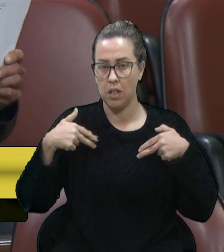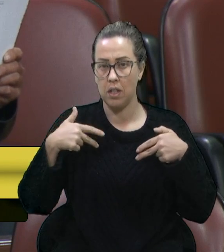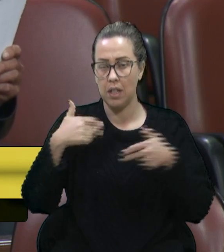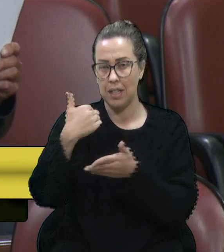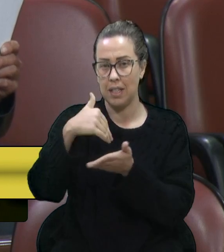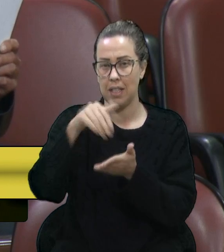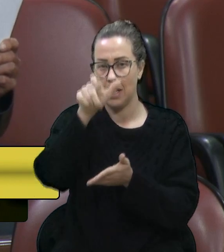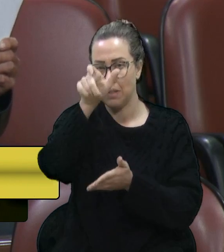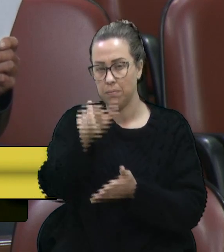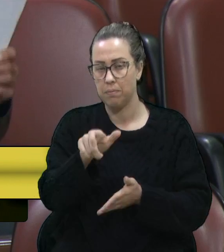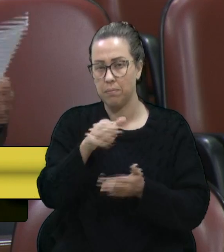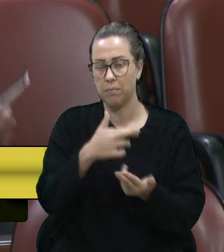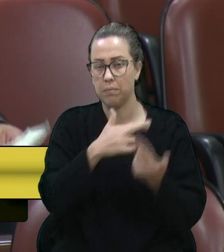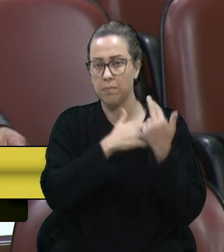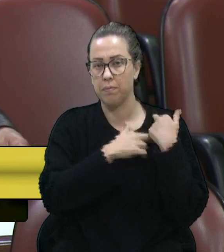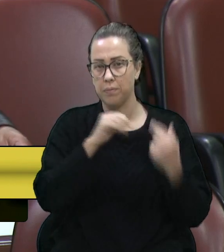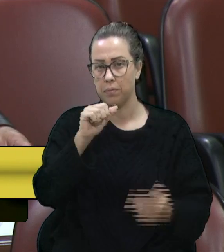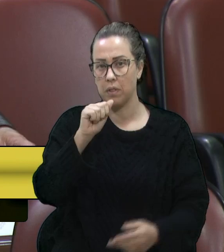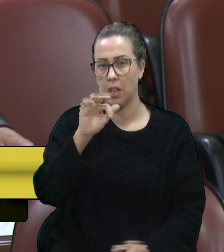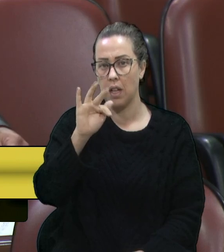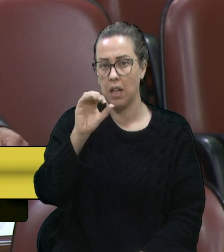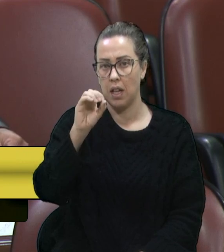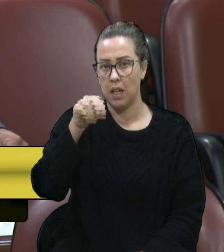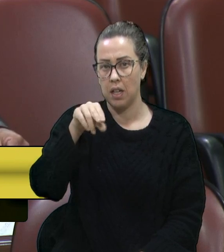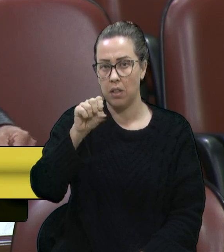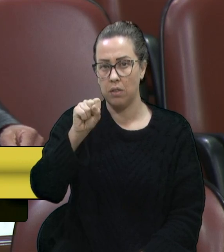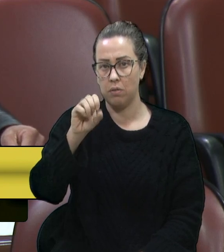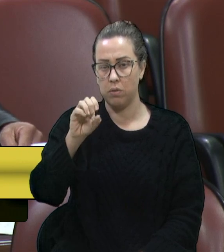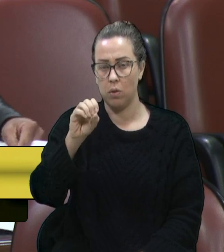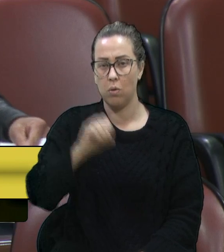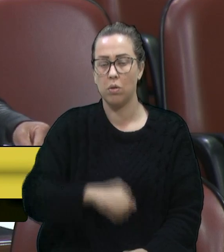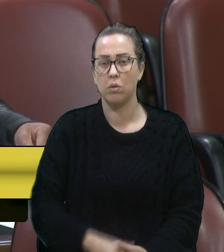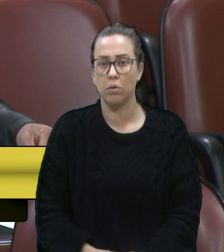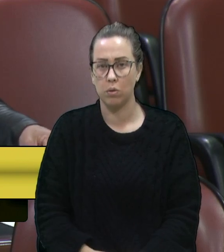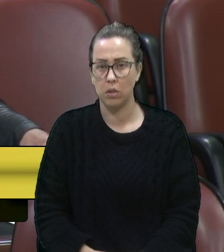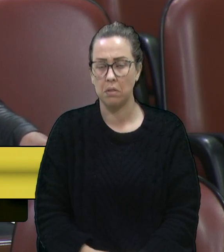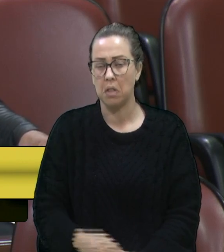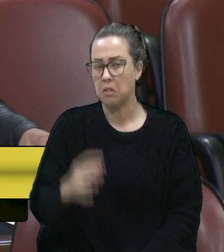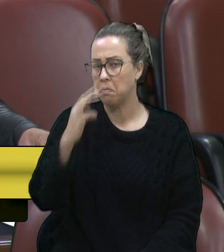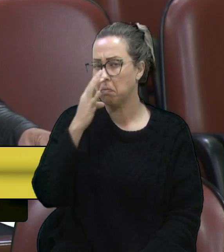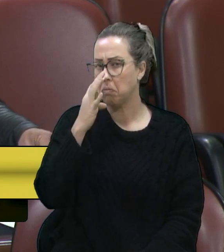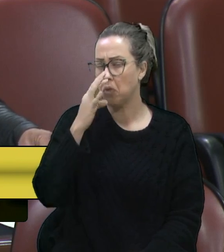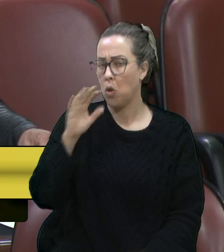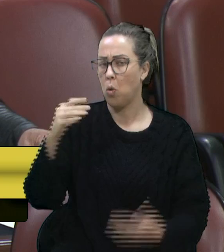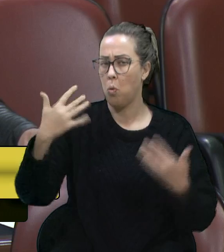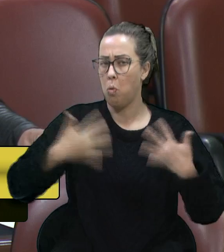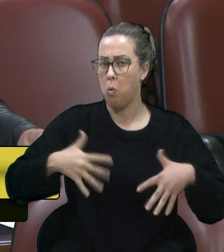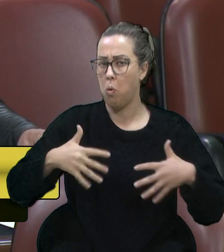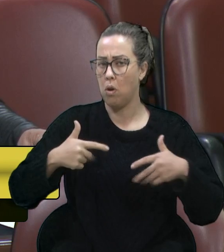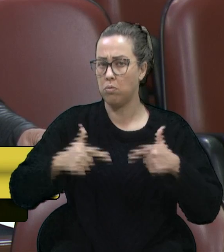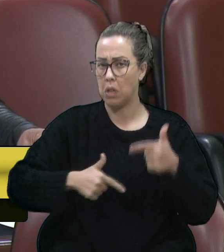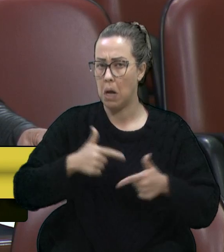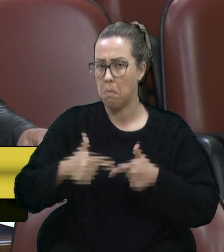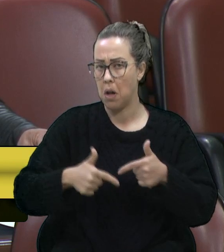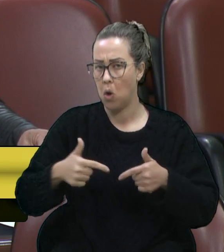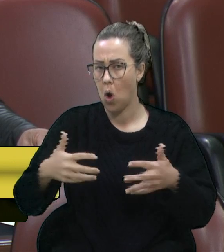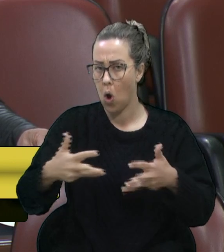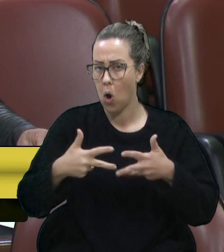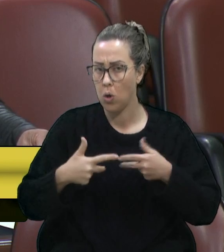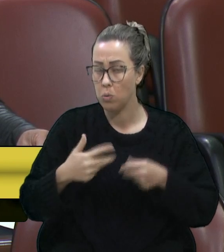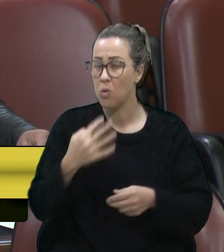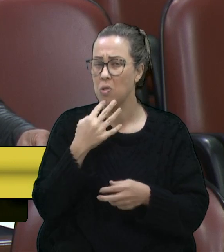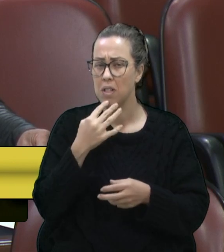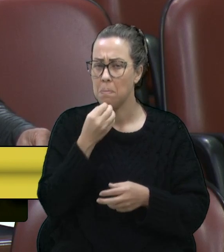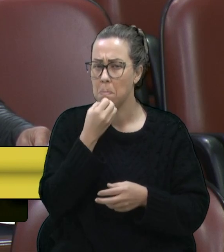Afonso, o qual admiro muito o trabalho do Afonso, porque ele conhece a cada palma